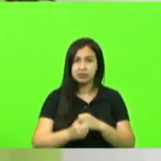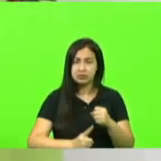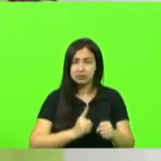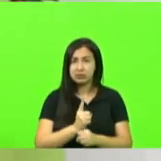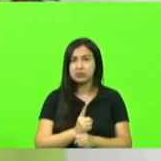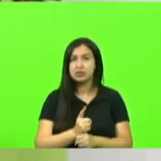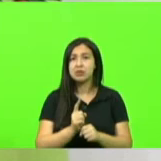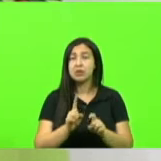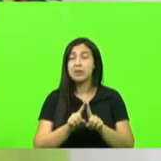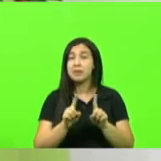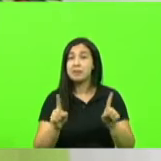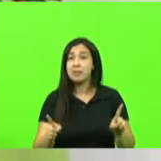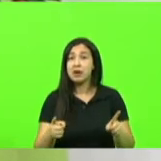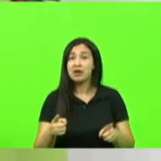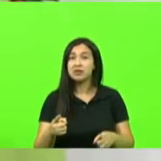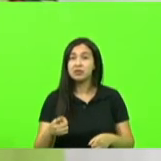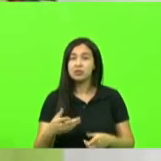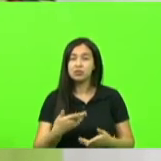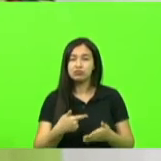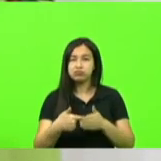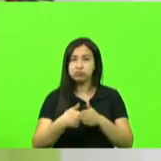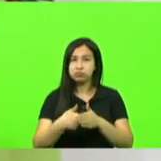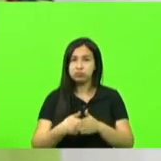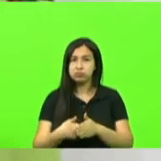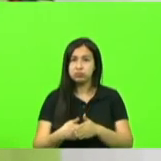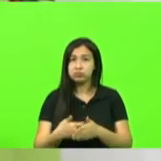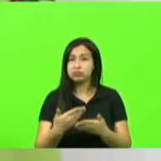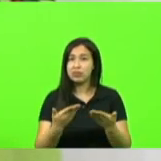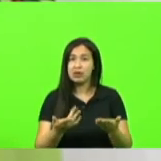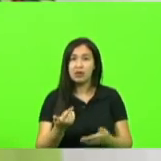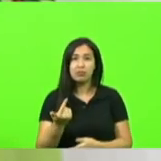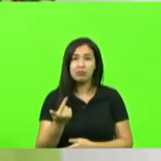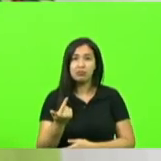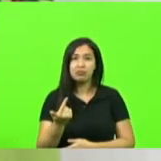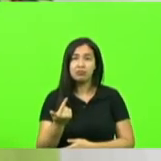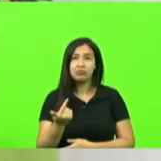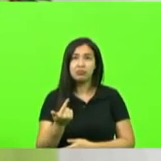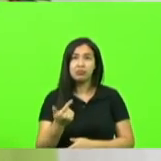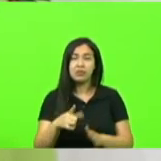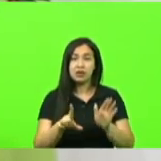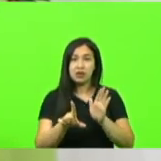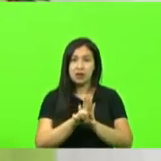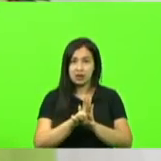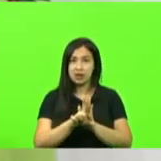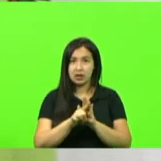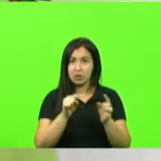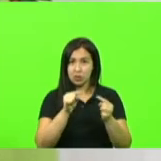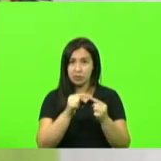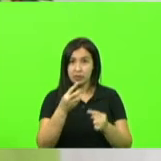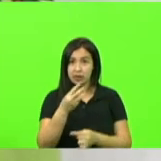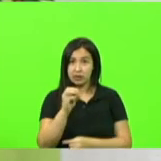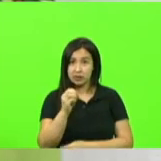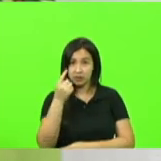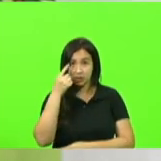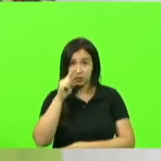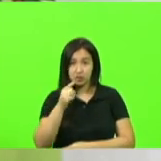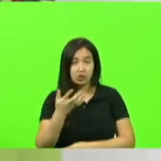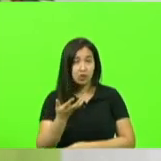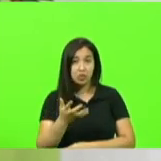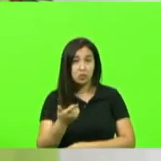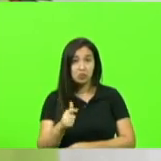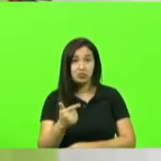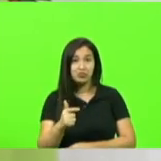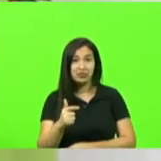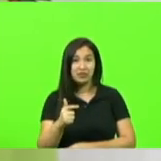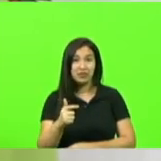o exame ela não tem de acordo com a lei que é 30 dias ela não tem um resultado na mão